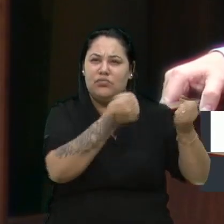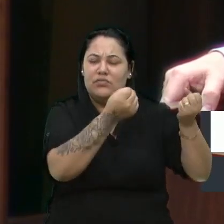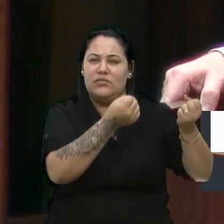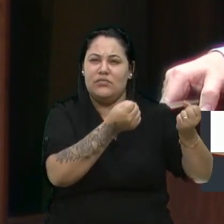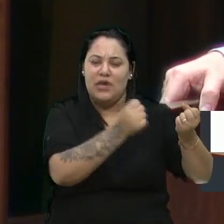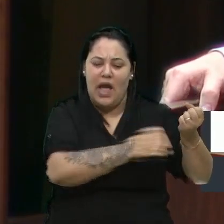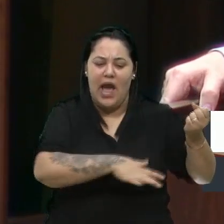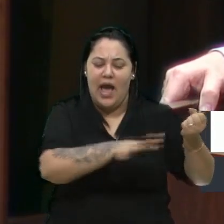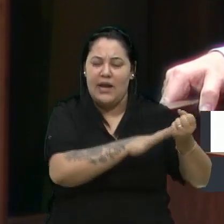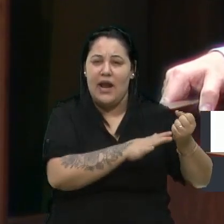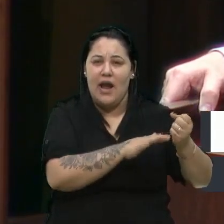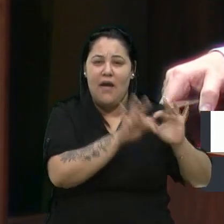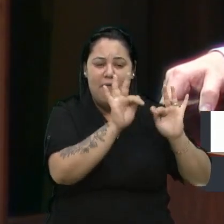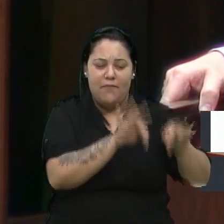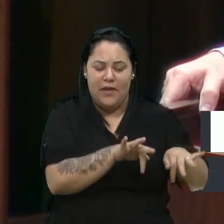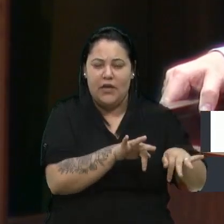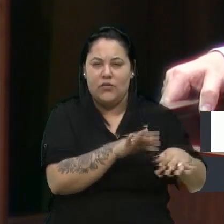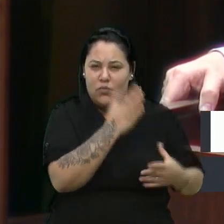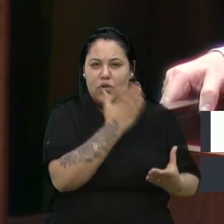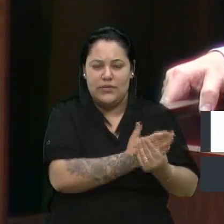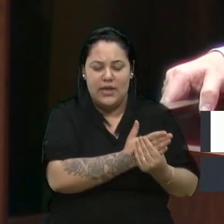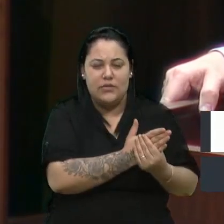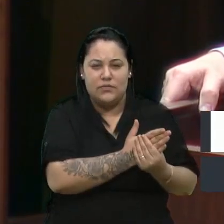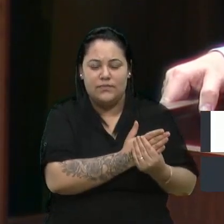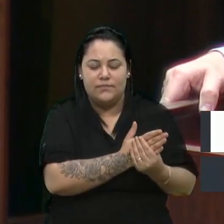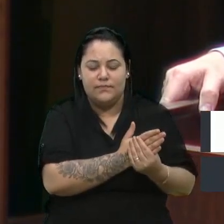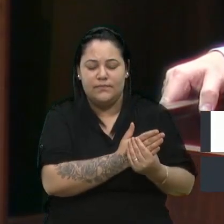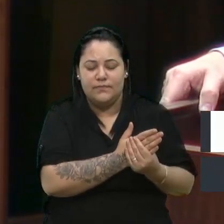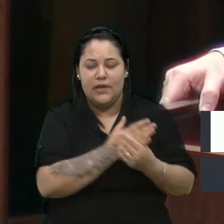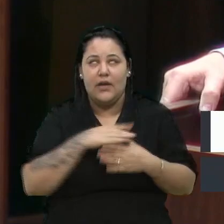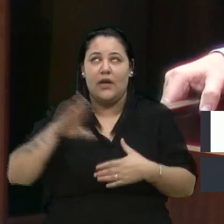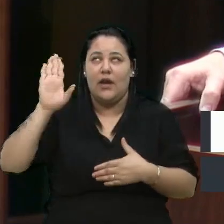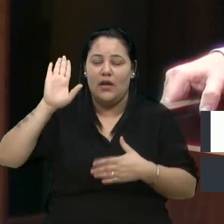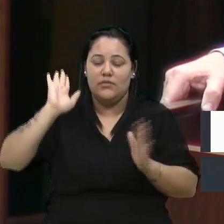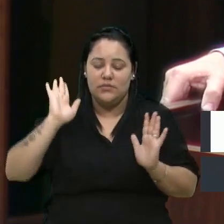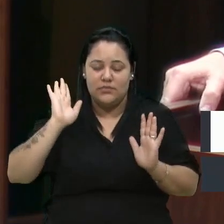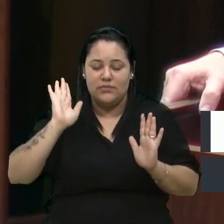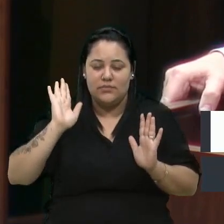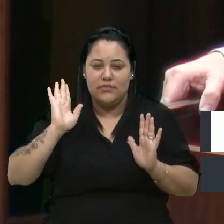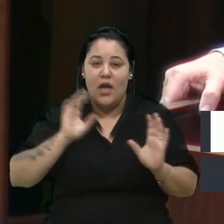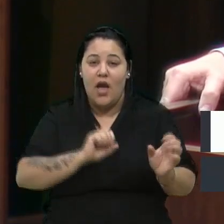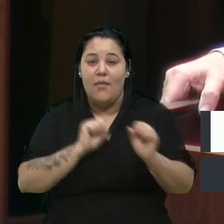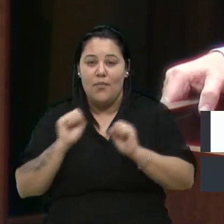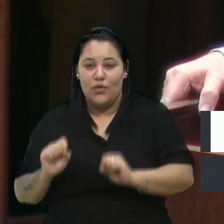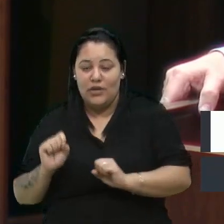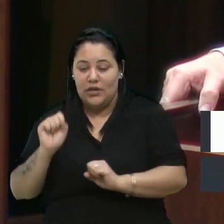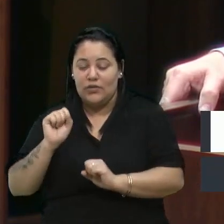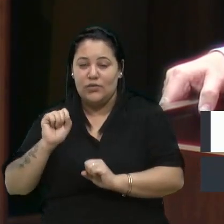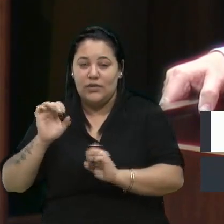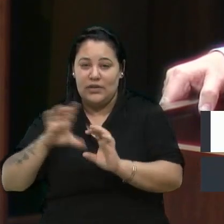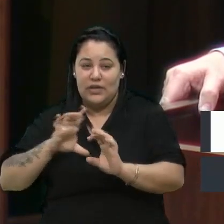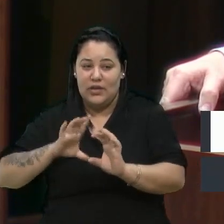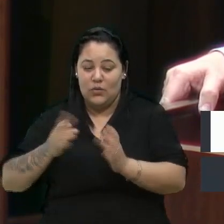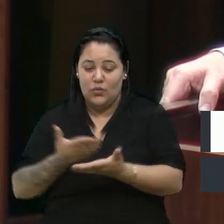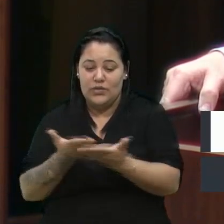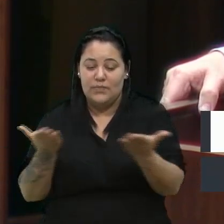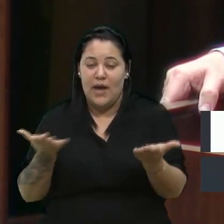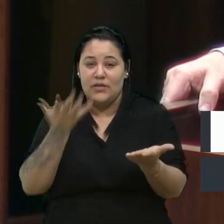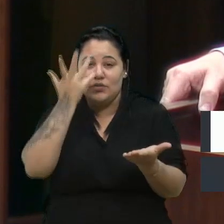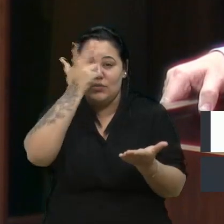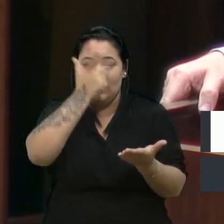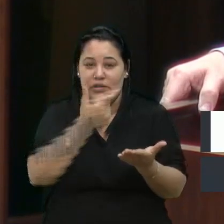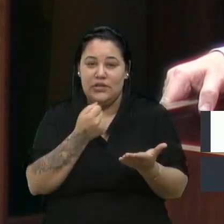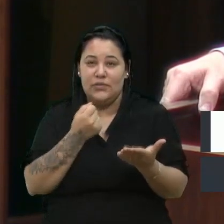encerrou este episódio, felizmente, podendo então nós termos este espaço tão bonito ali para